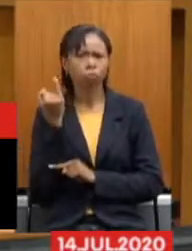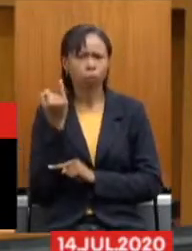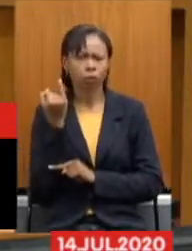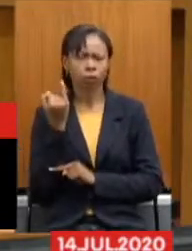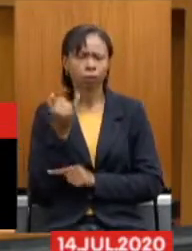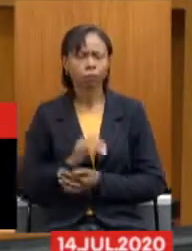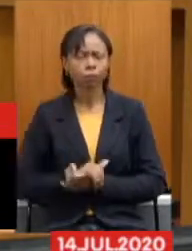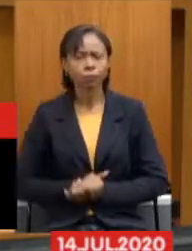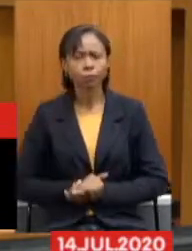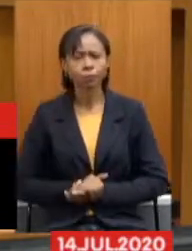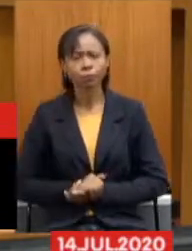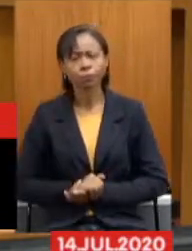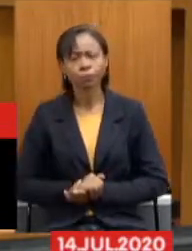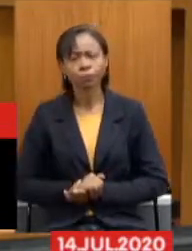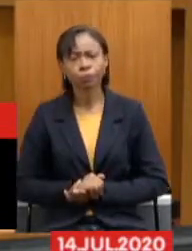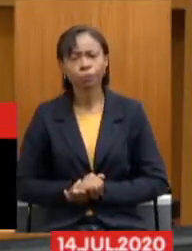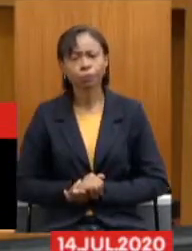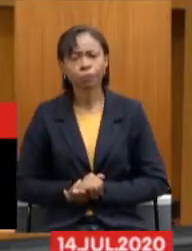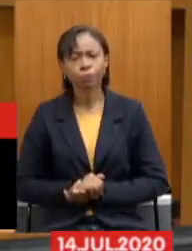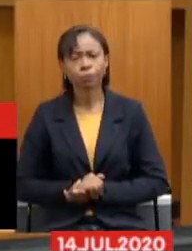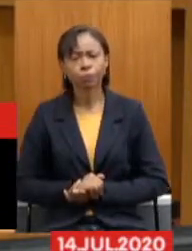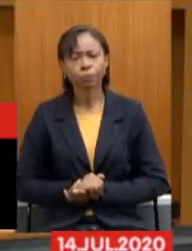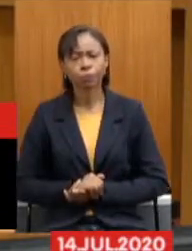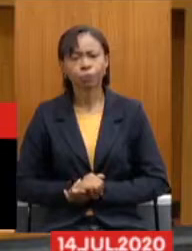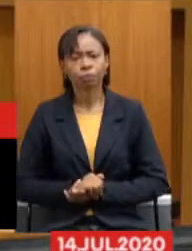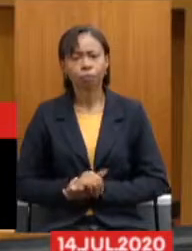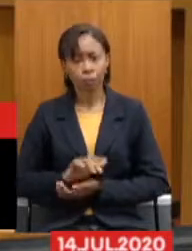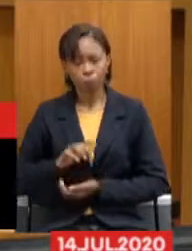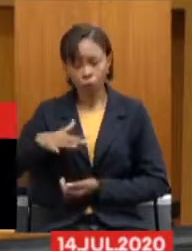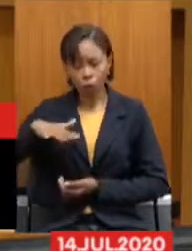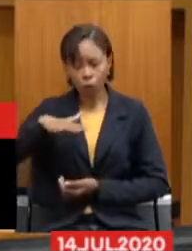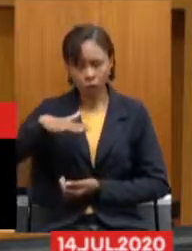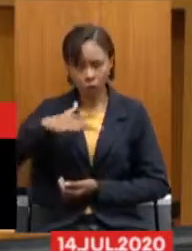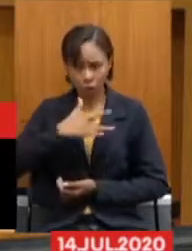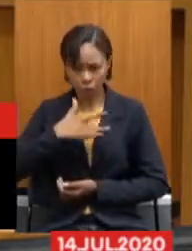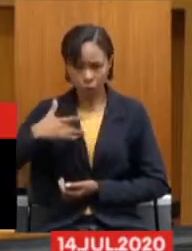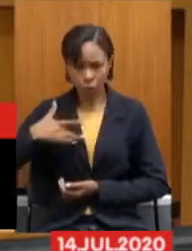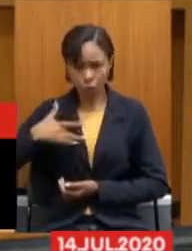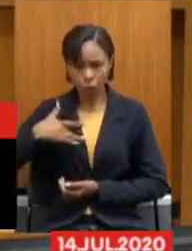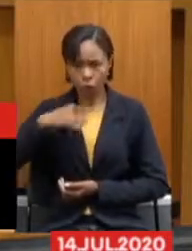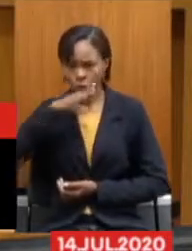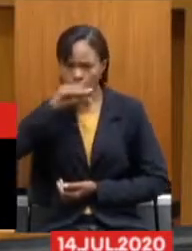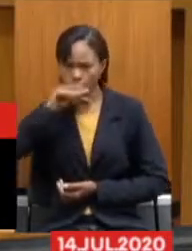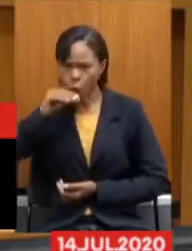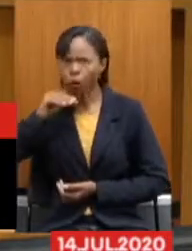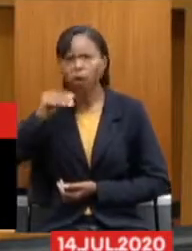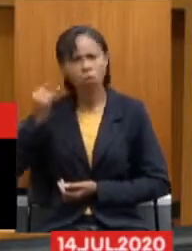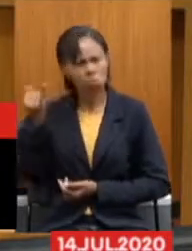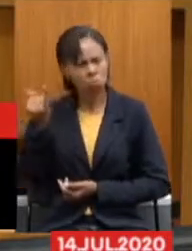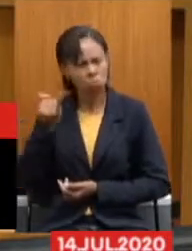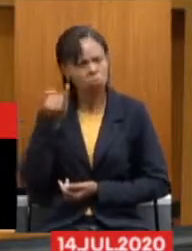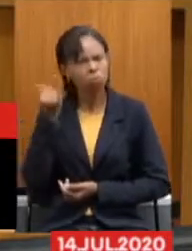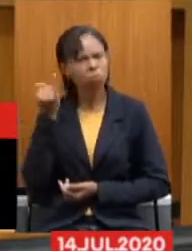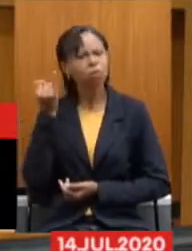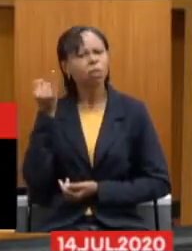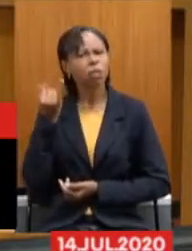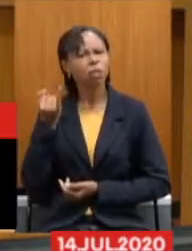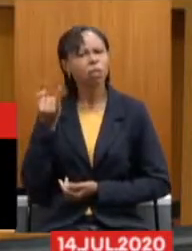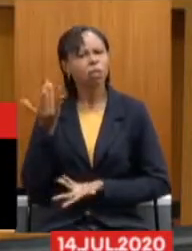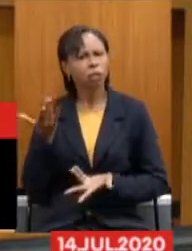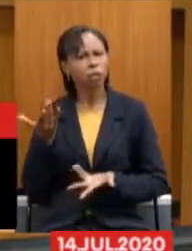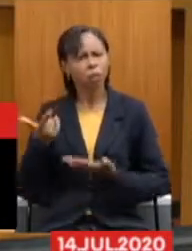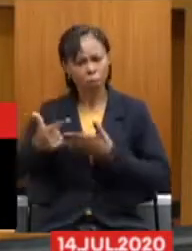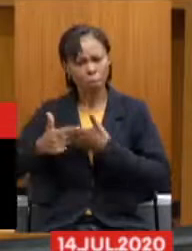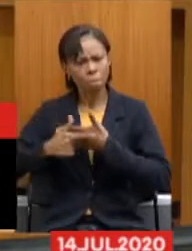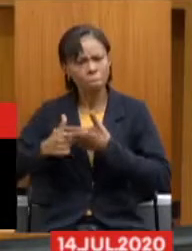Bom, se nós temos este papel, se nós temos essa importância na